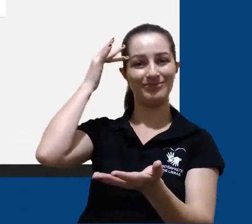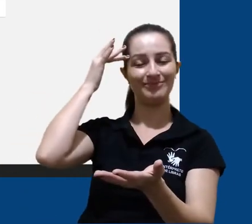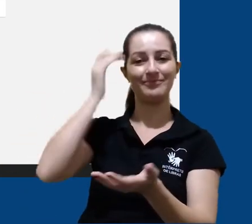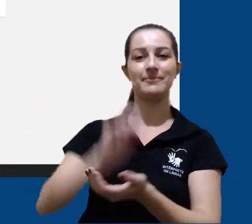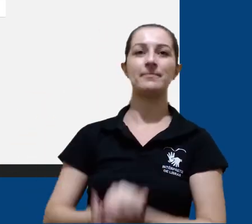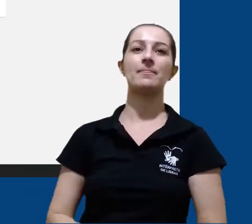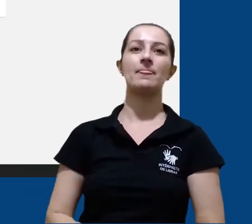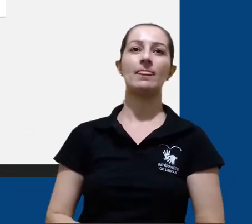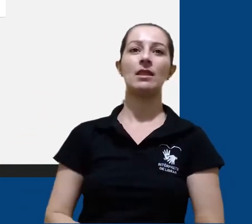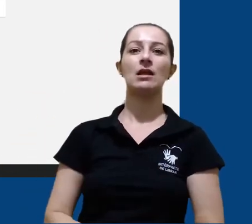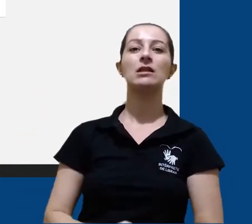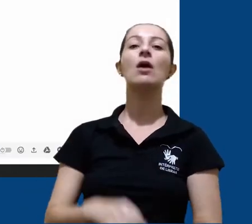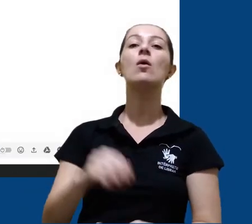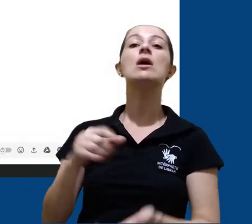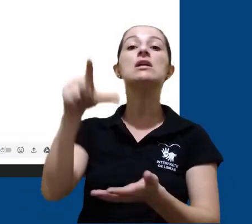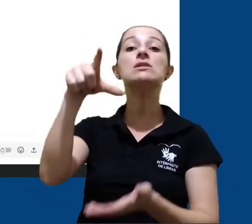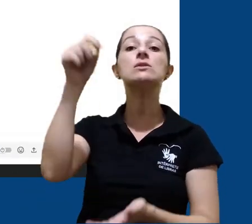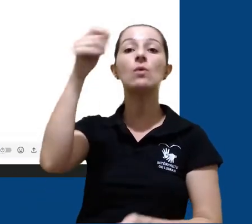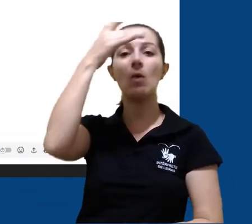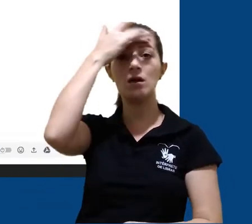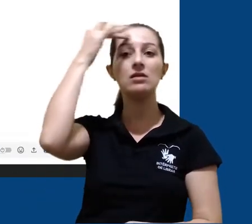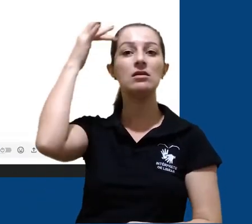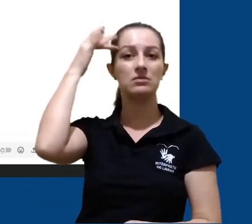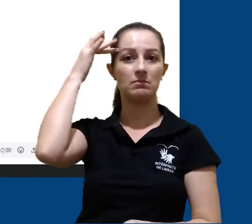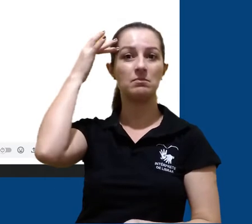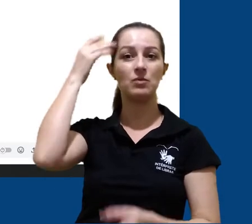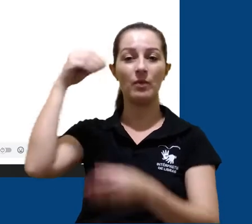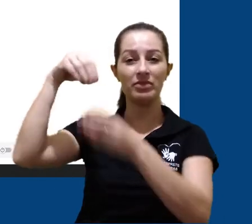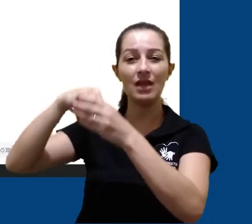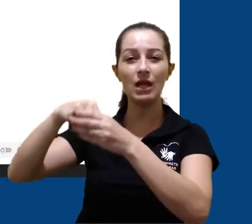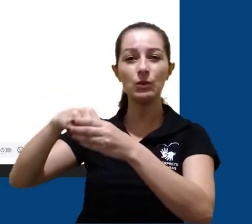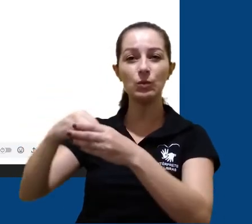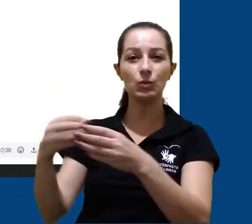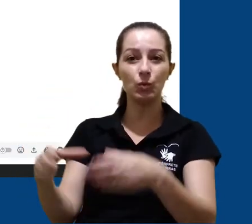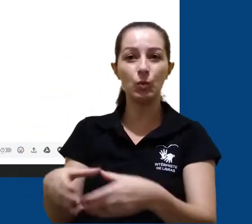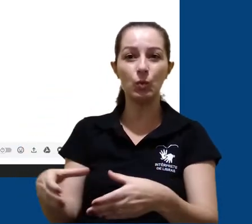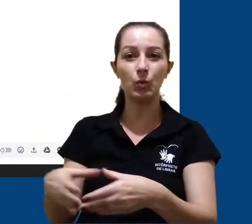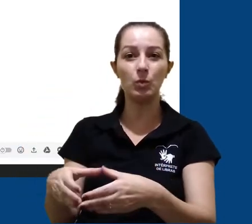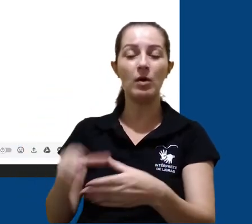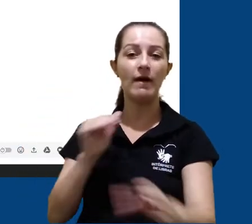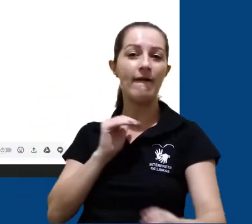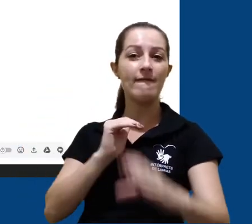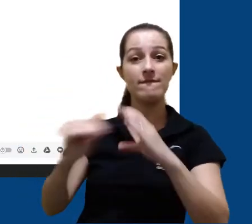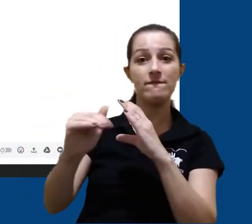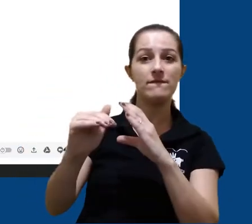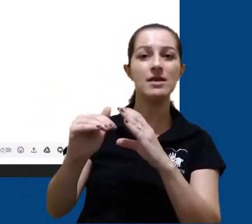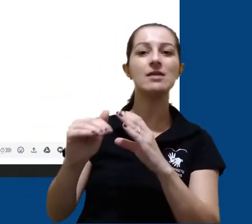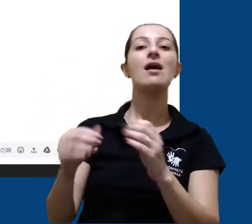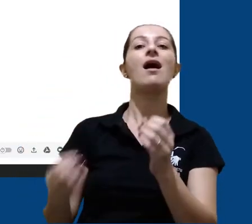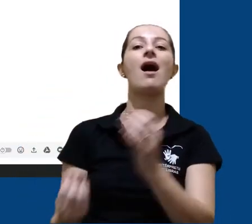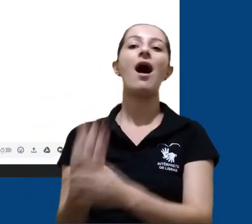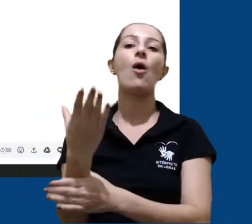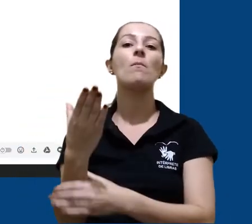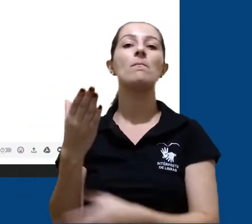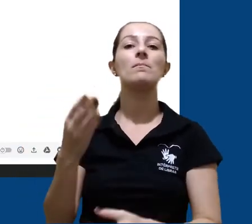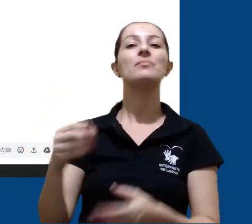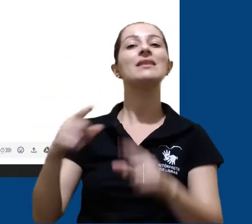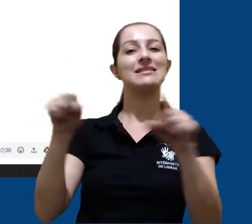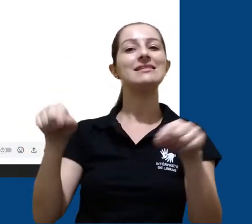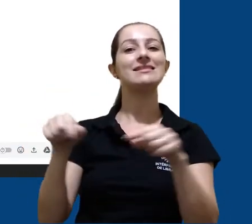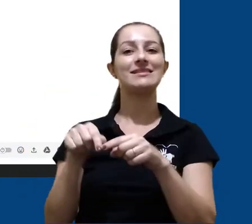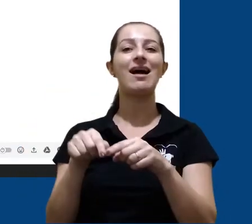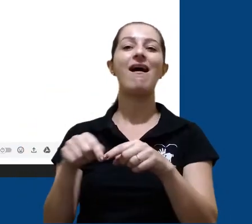Selecionamos entre os contatos que estão sugeridos e depois de enviar a mensagem teremos aberto um chat